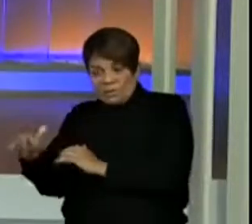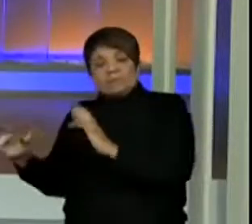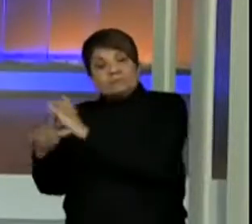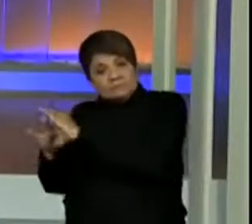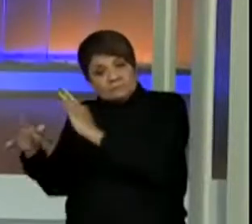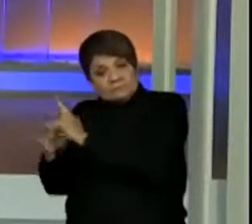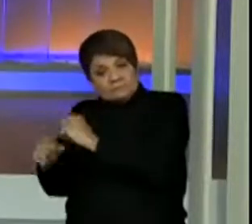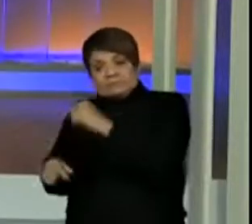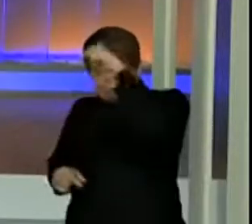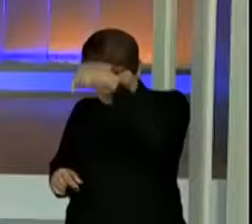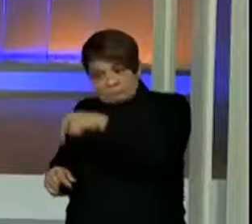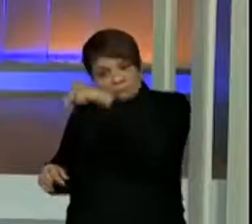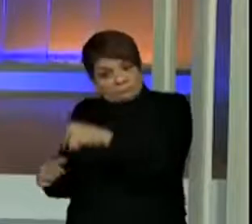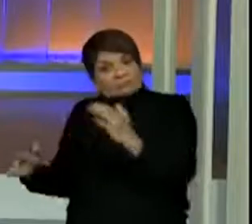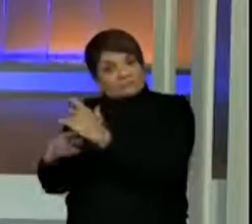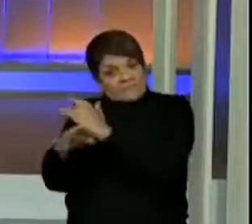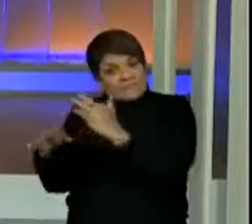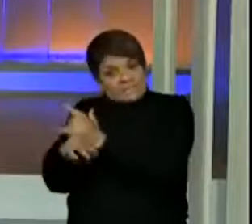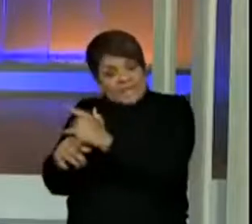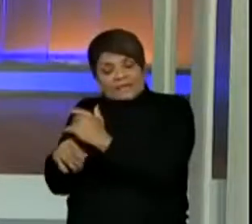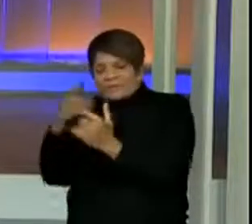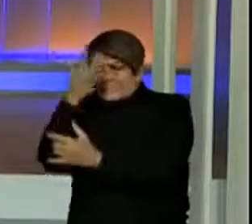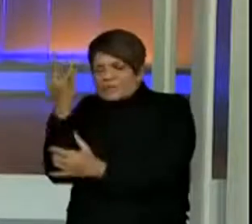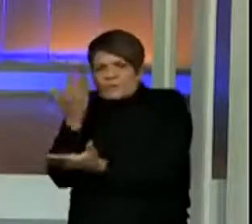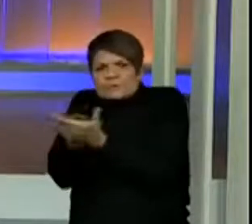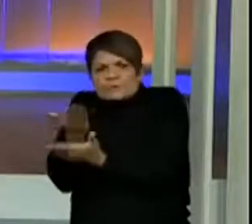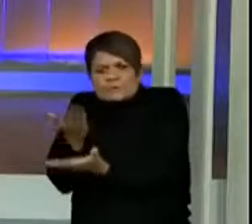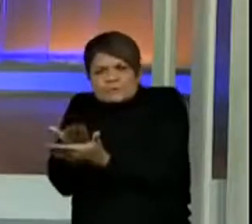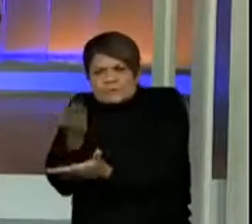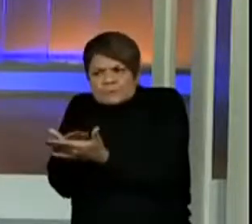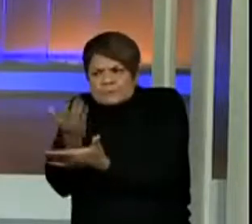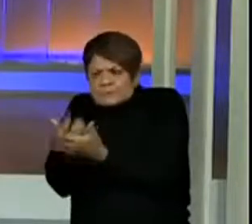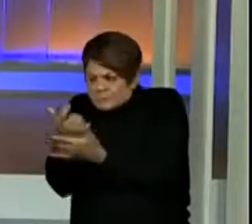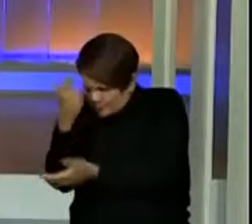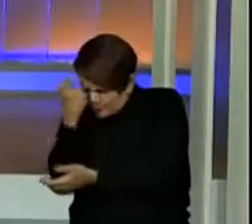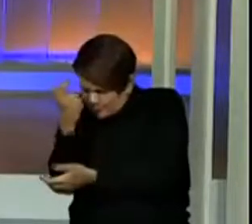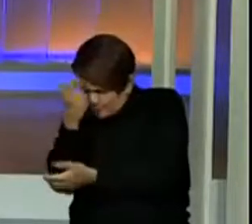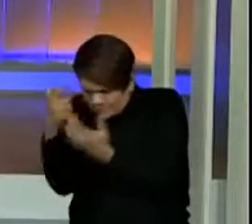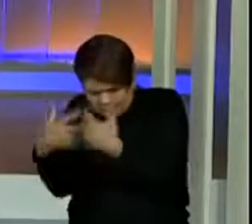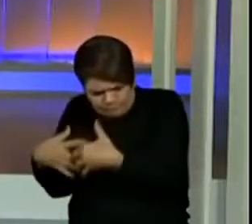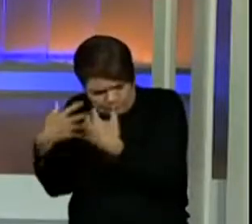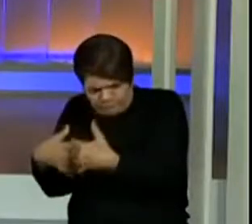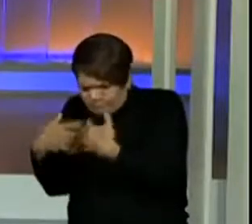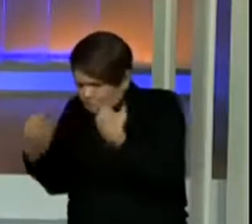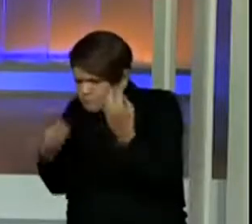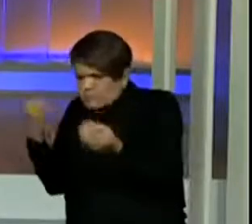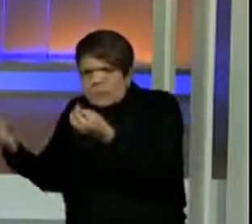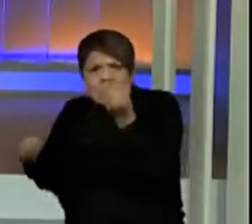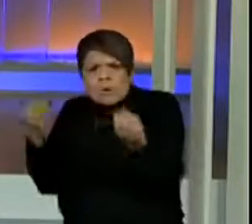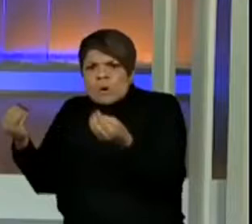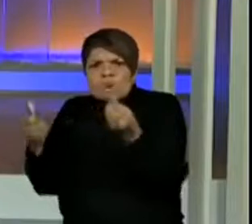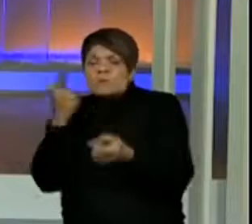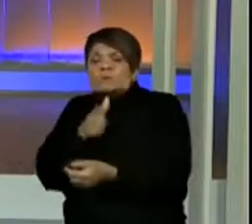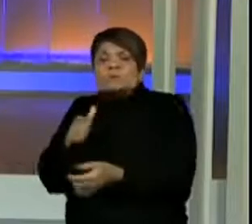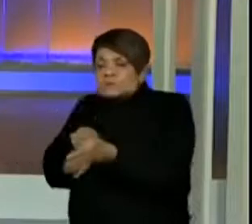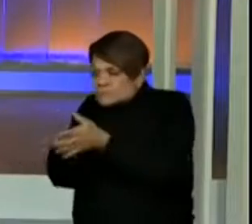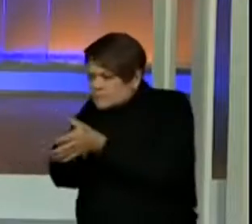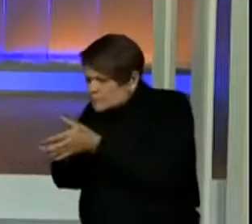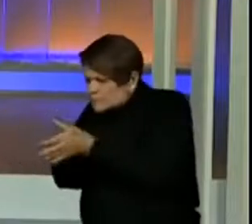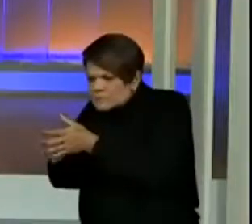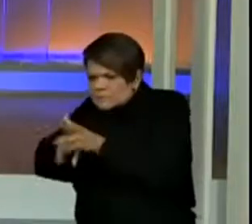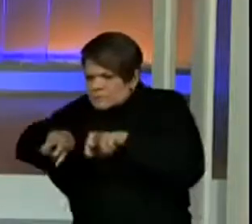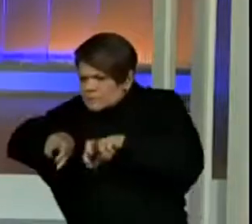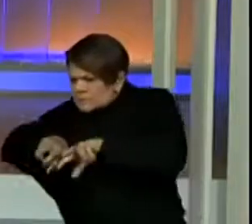aqui na cidade que as pessoas estudam, ficam pensando como atingir com tecnologia